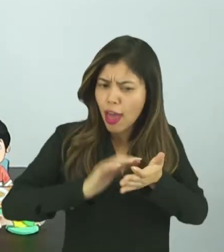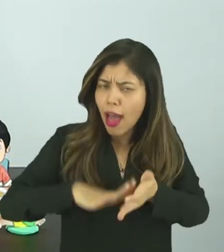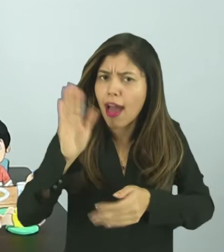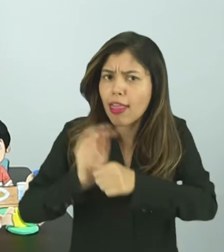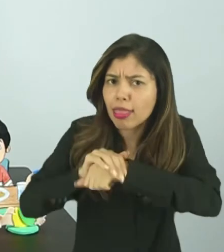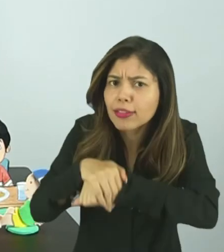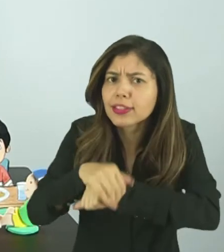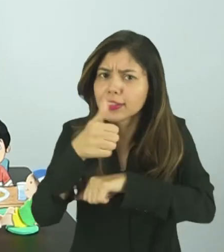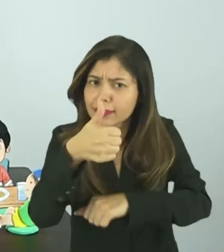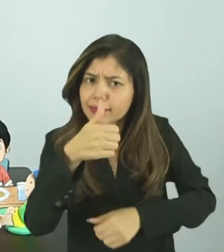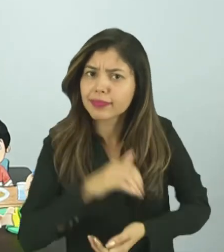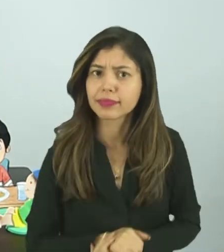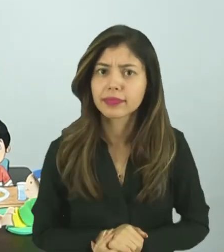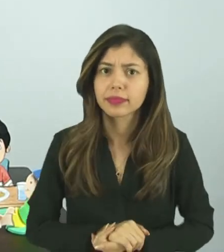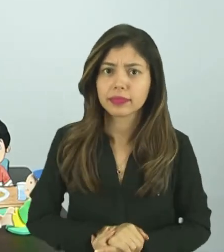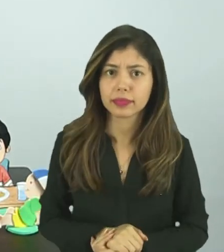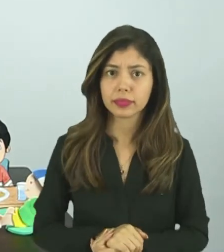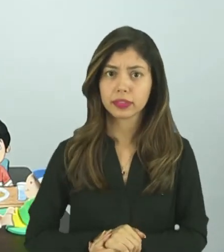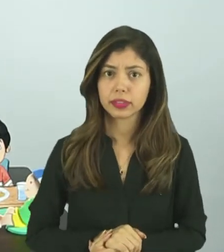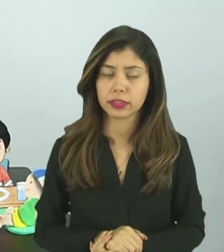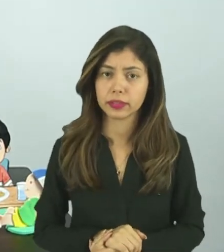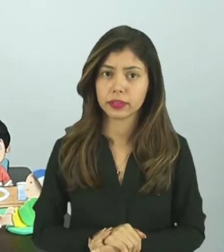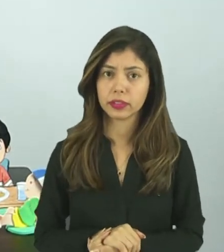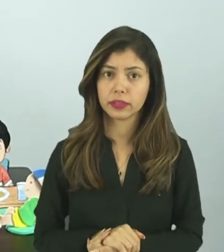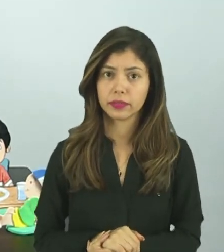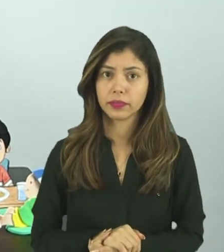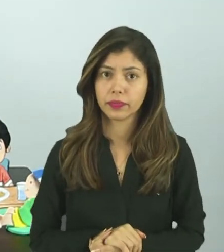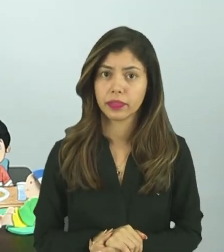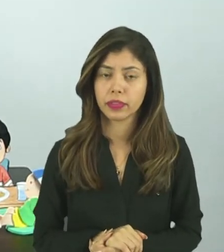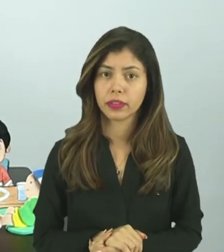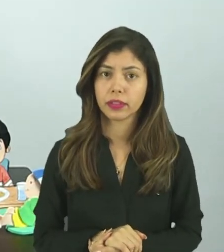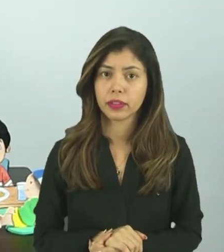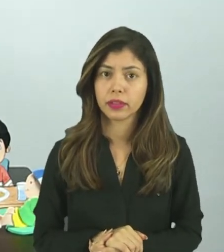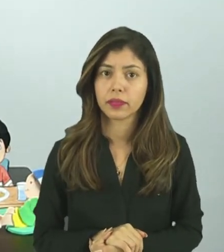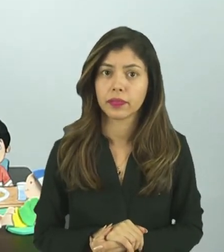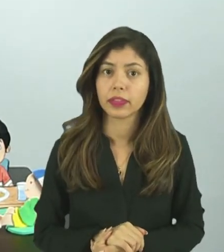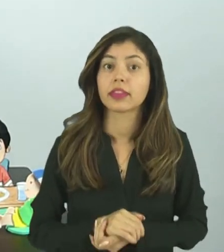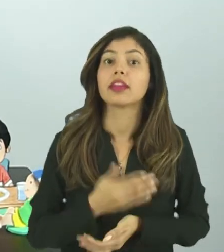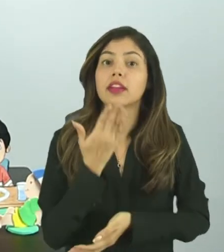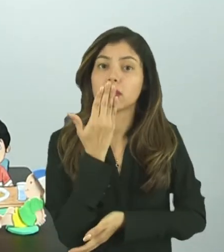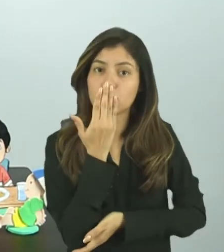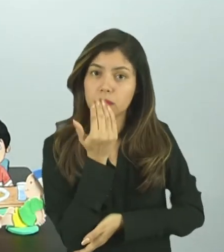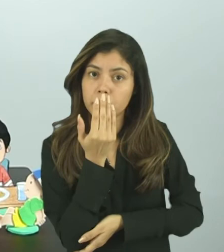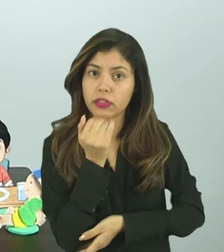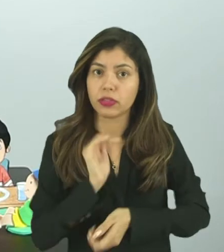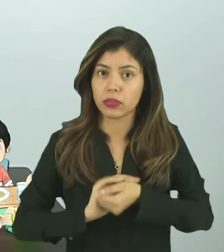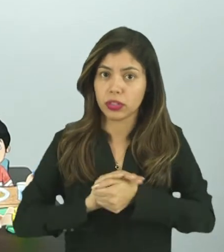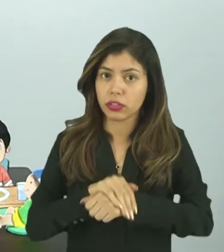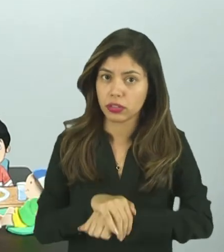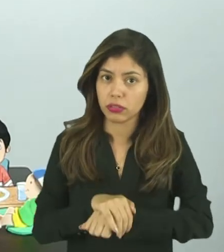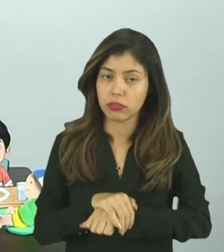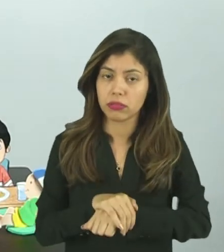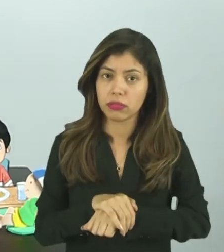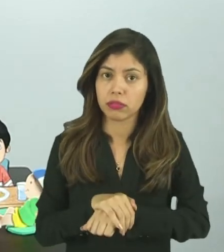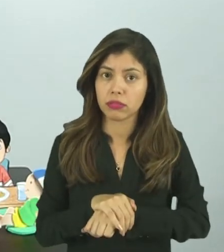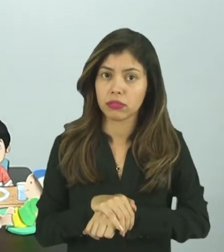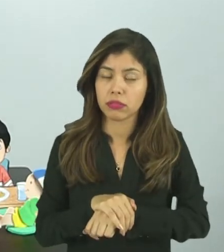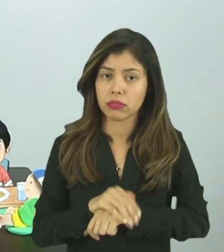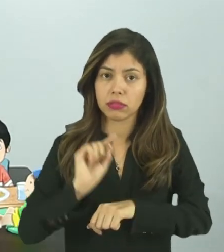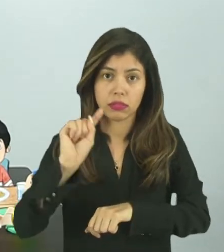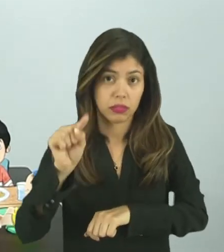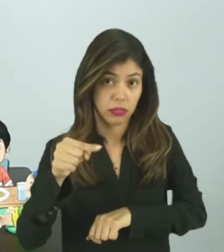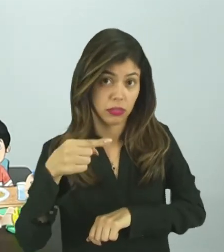período da noite. Mas eu trouxe somente esses três. Que é jantar. Depois,